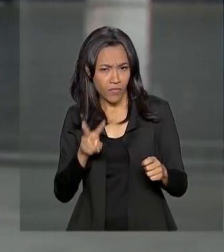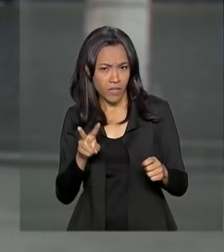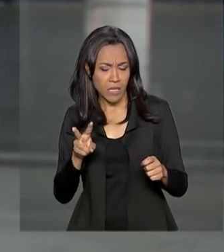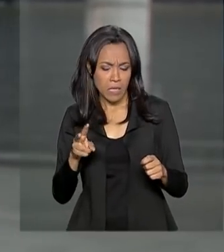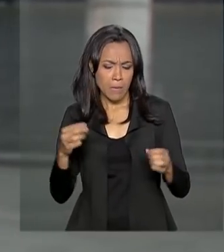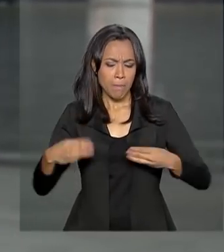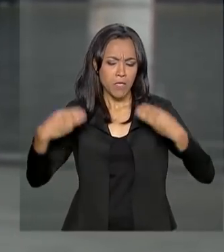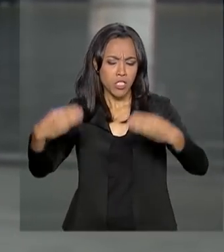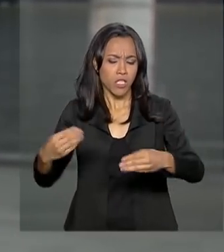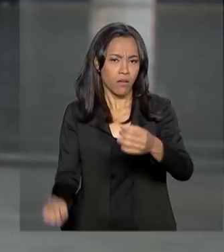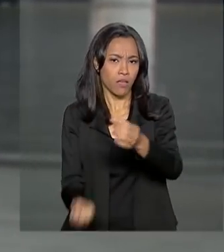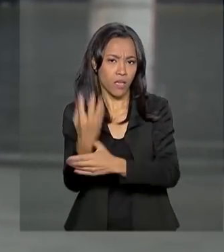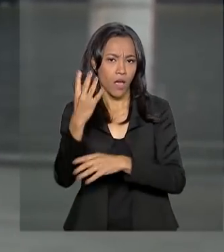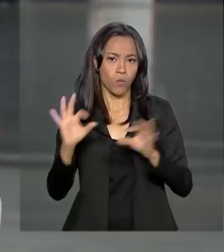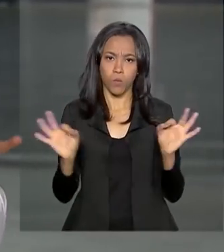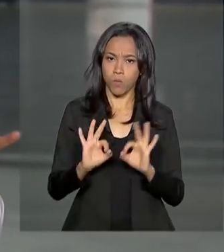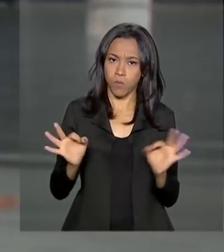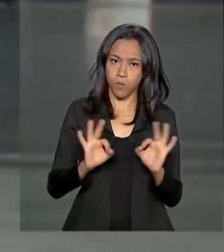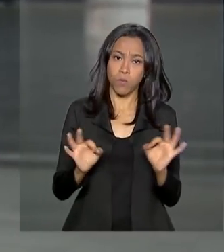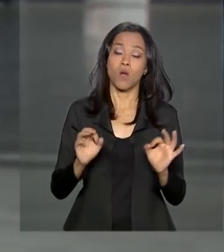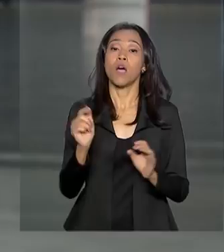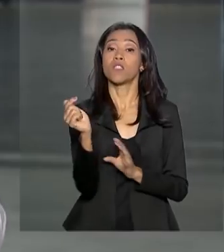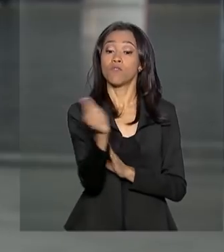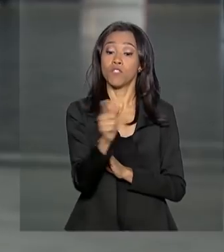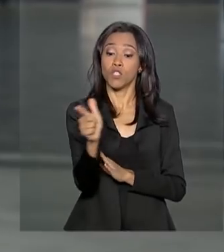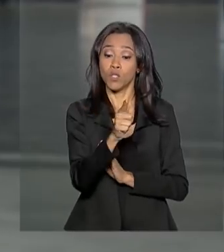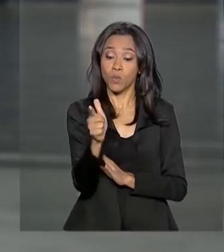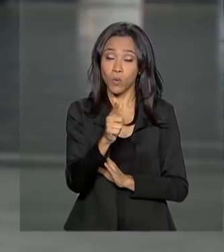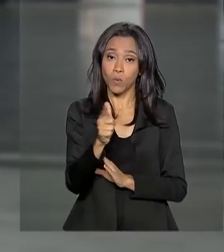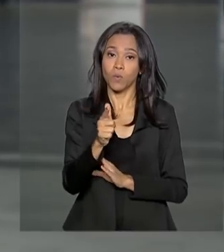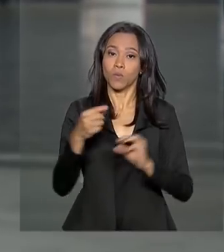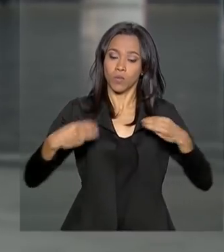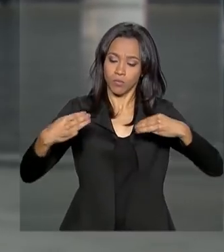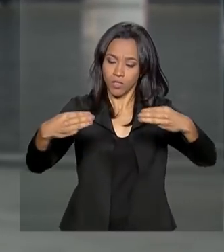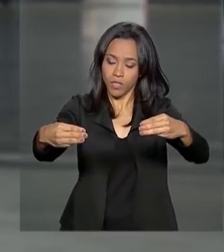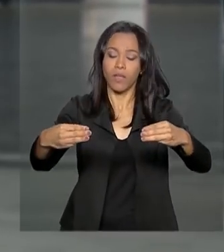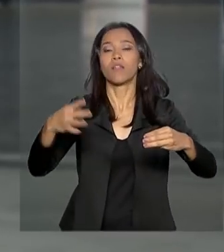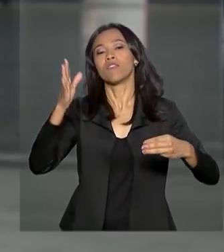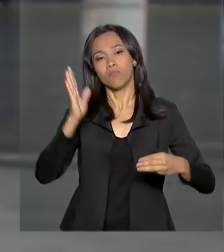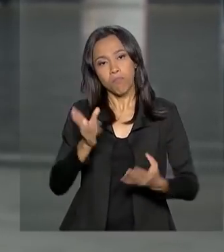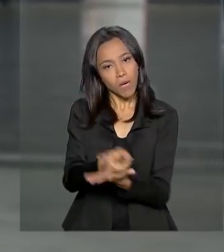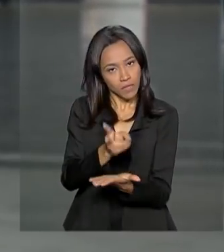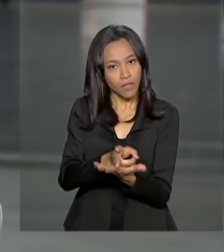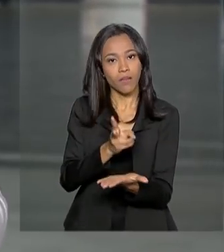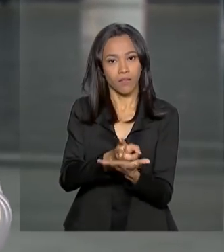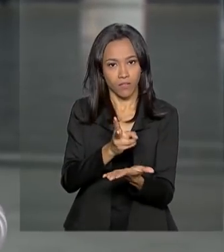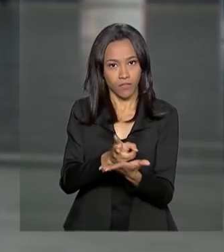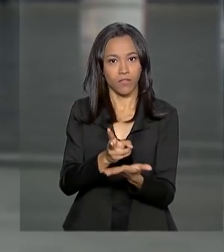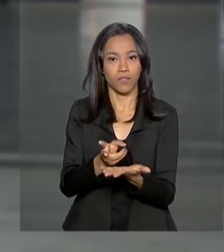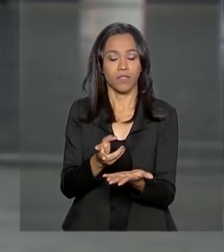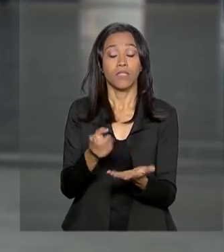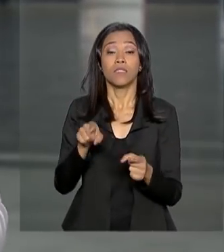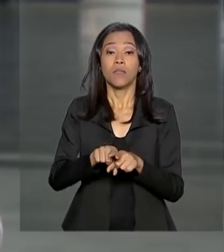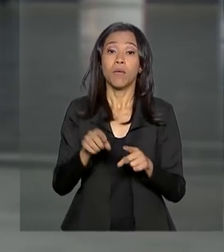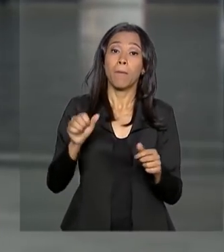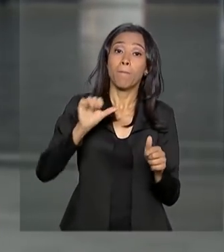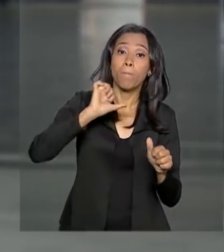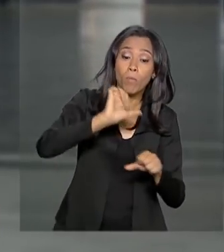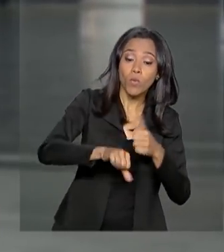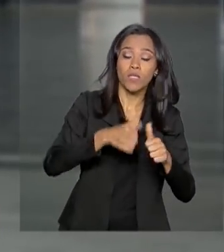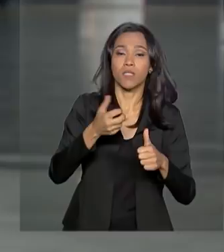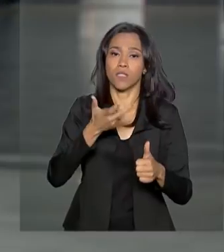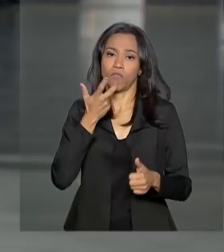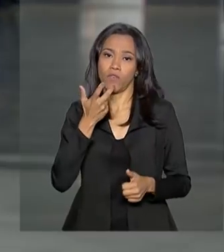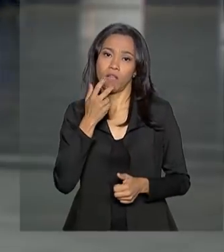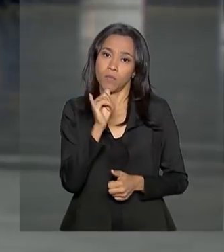ministério foi recriado, portanto, as 22 pastas pensadas inicialmente pelo governo foram mantidas. Entre as mudanças, eu cito